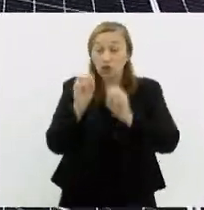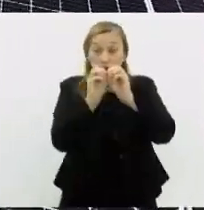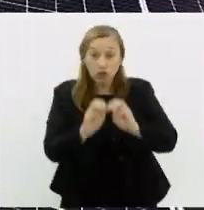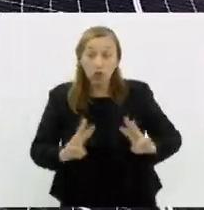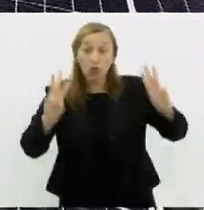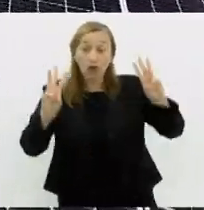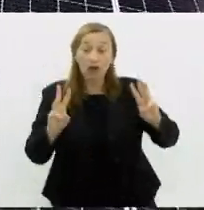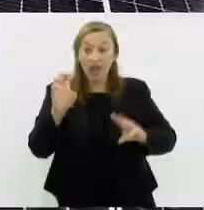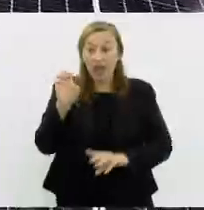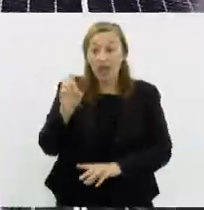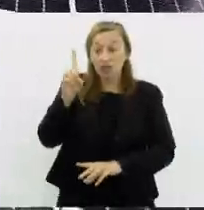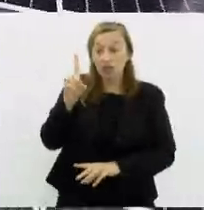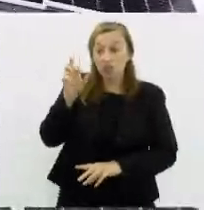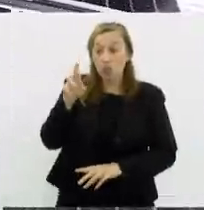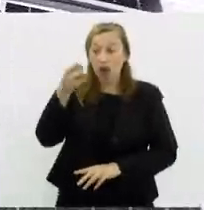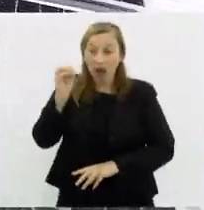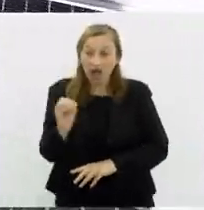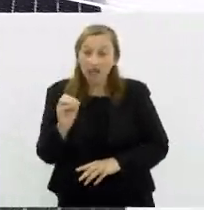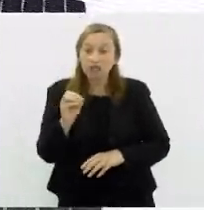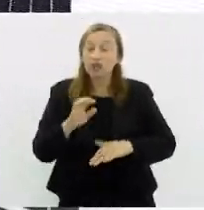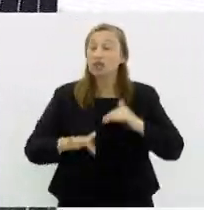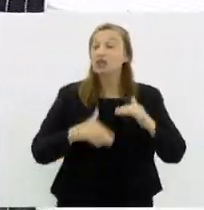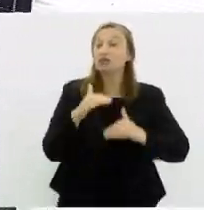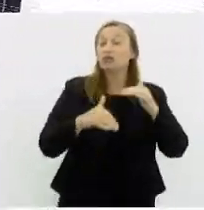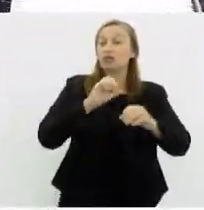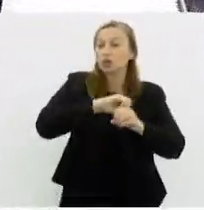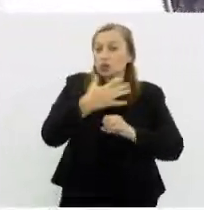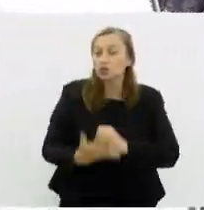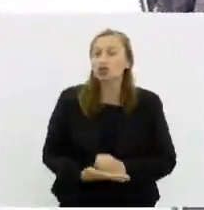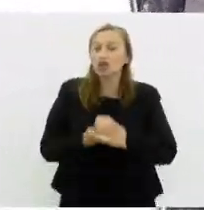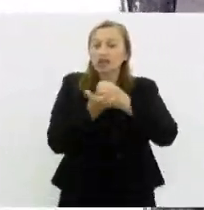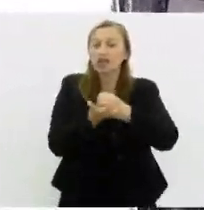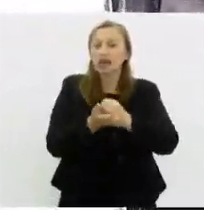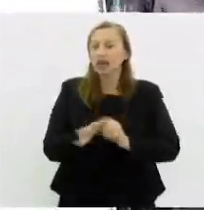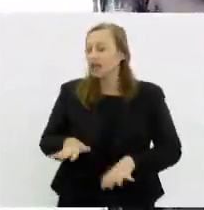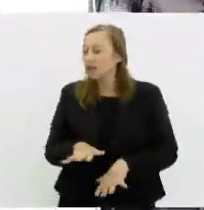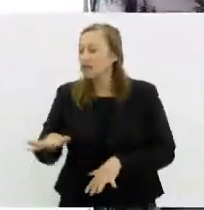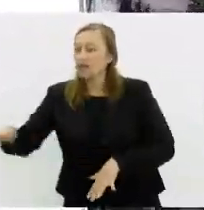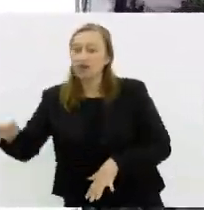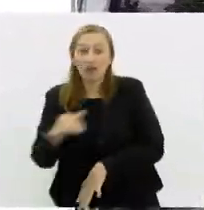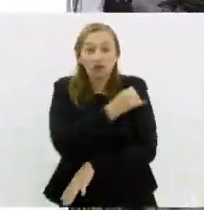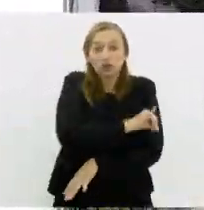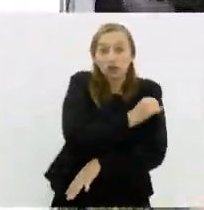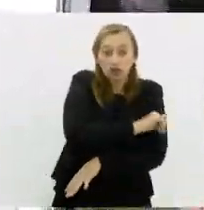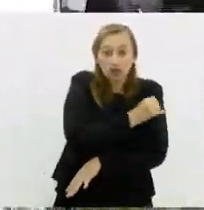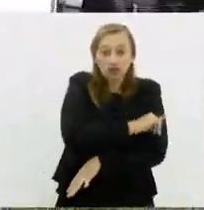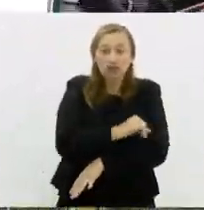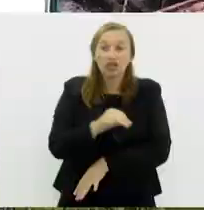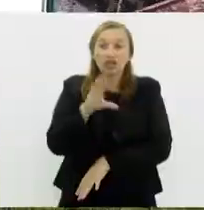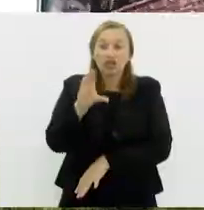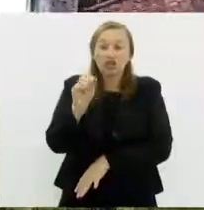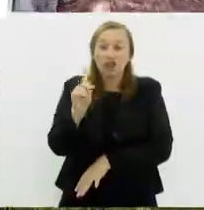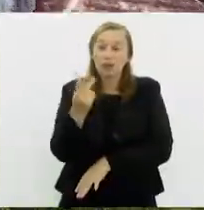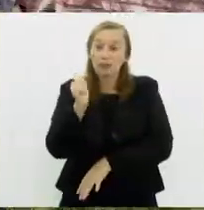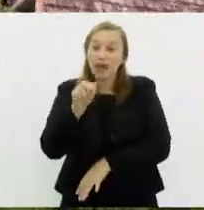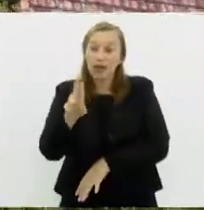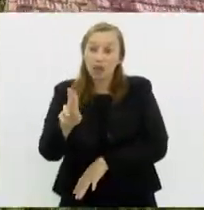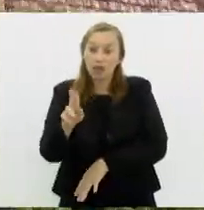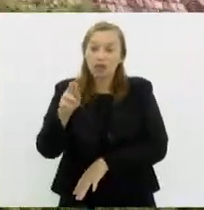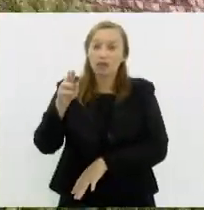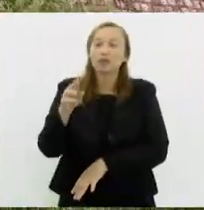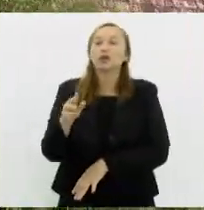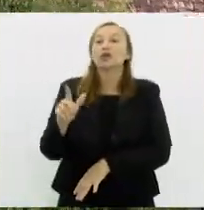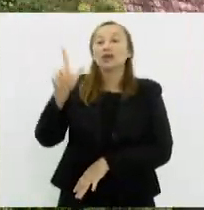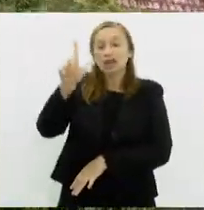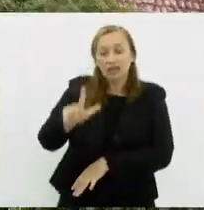Ávila, que vem promovendo o desenvolvimento sustentável de favelas do Rio através da energia solar nas comunidades do Chapéu Mangueira e Babilônia, no Leme, na